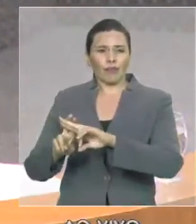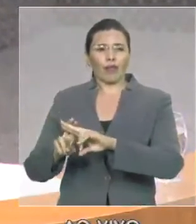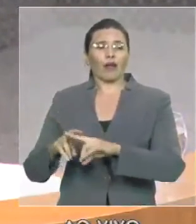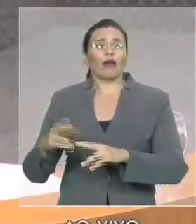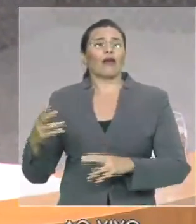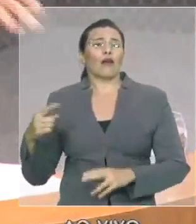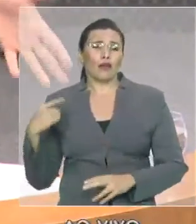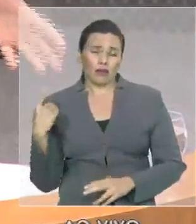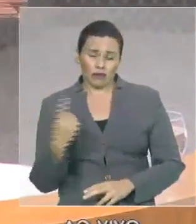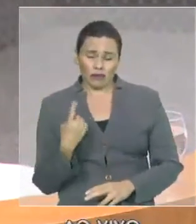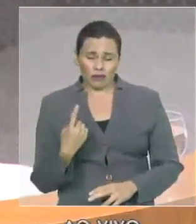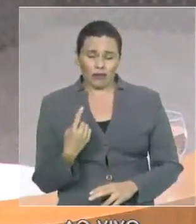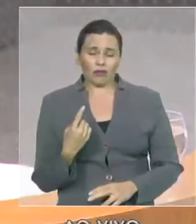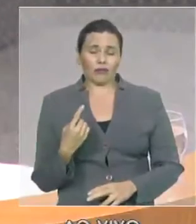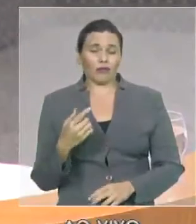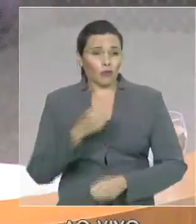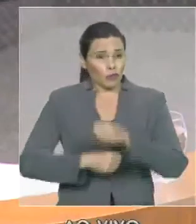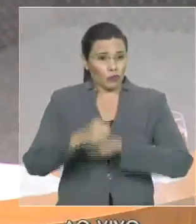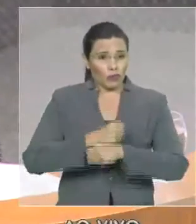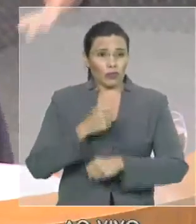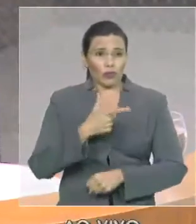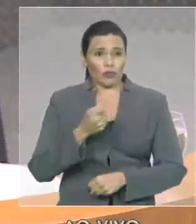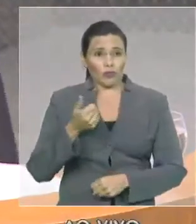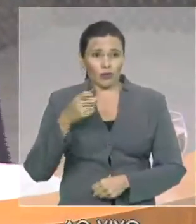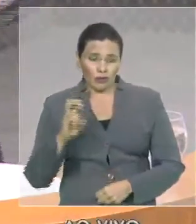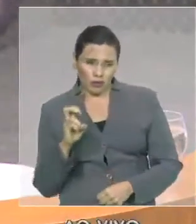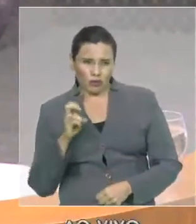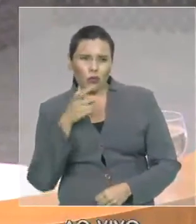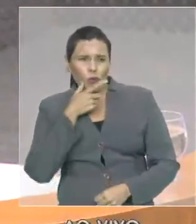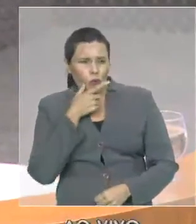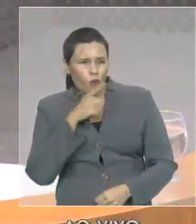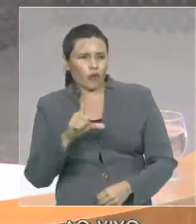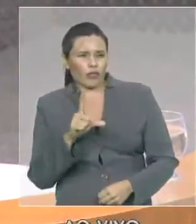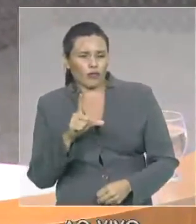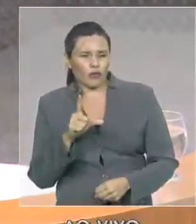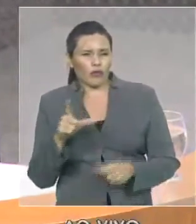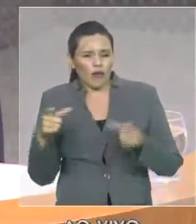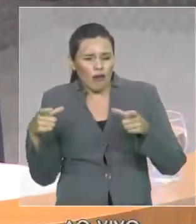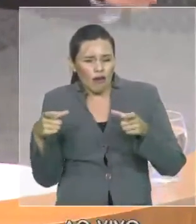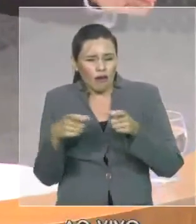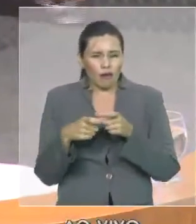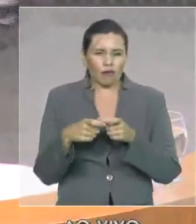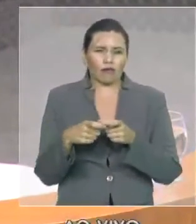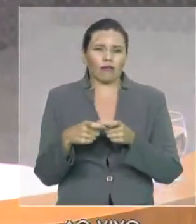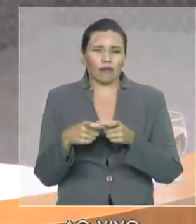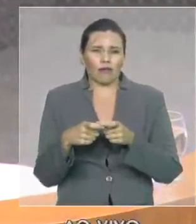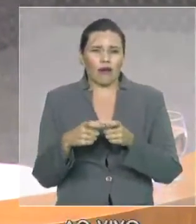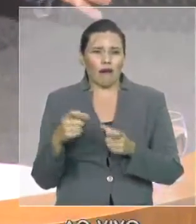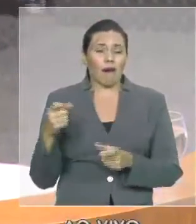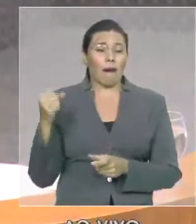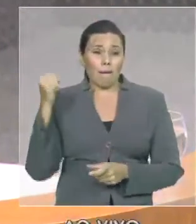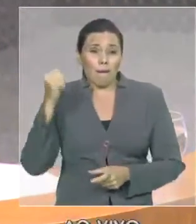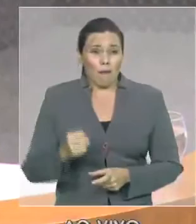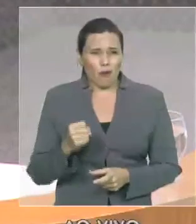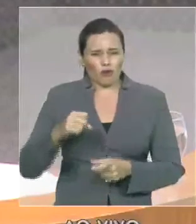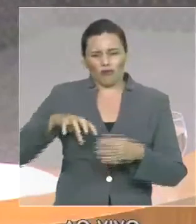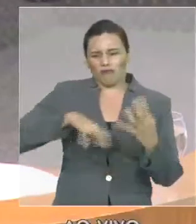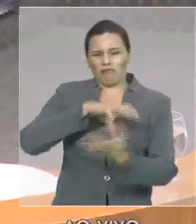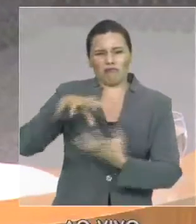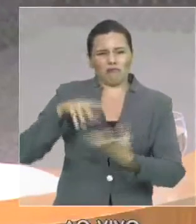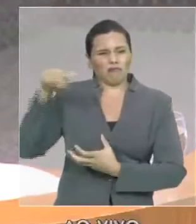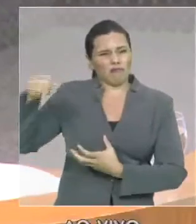em 2015 e confiamos que em 2016 vamos continuar essa trajetória de queda das